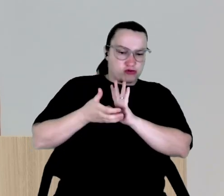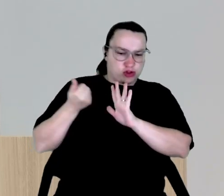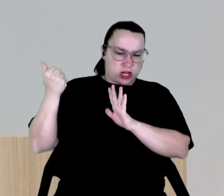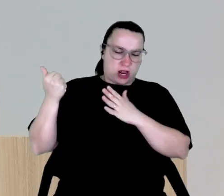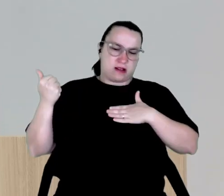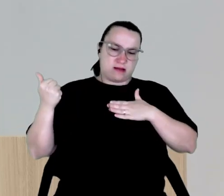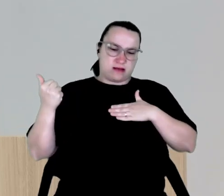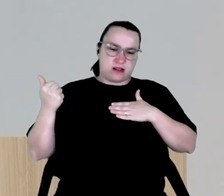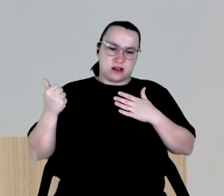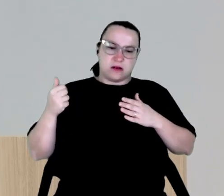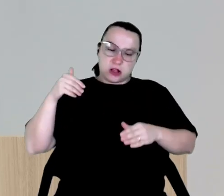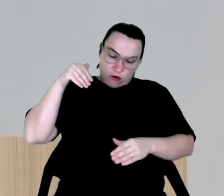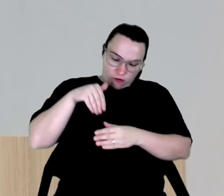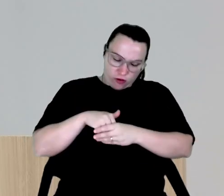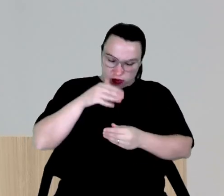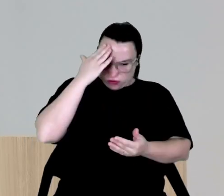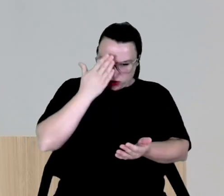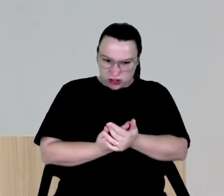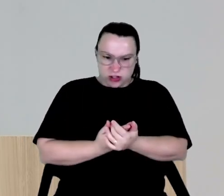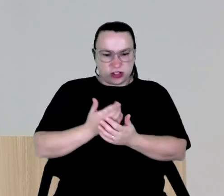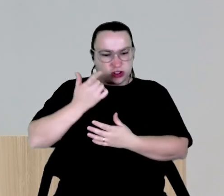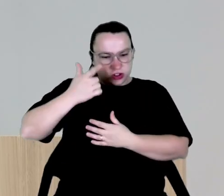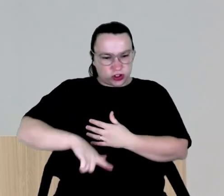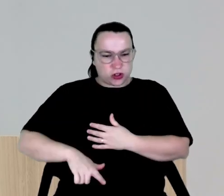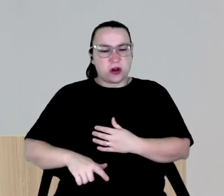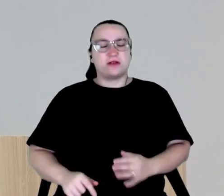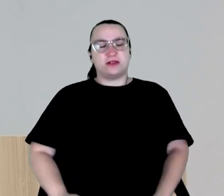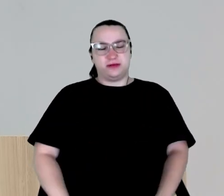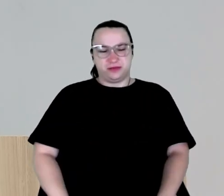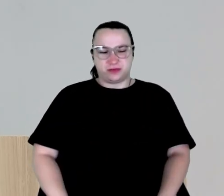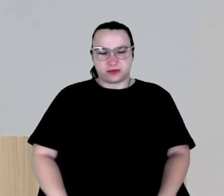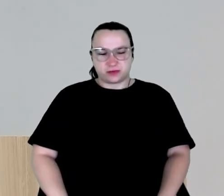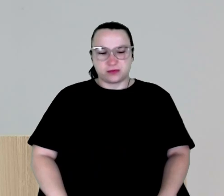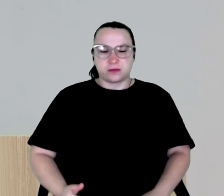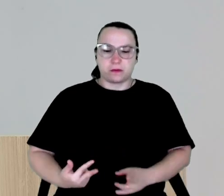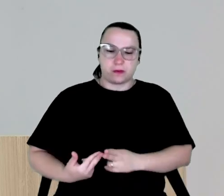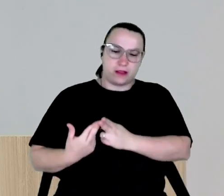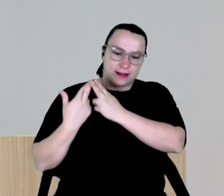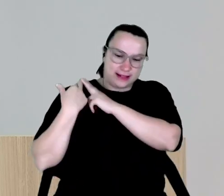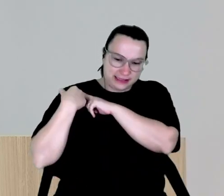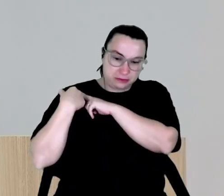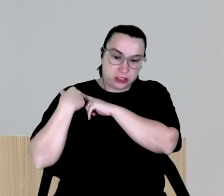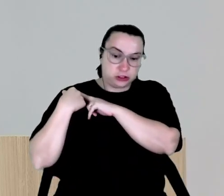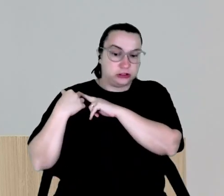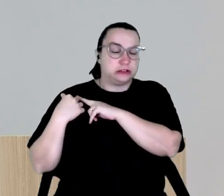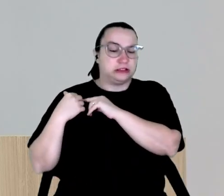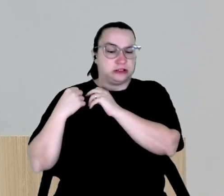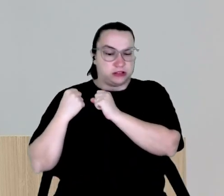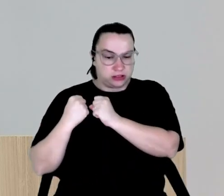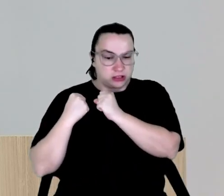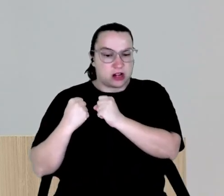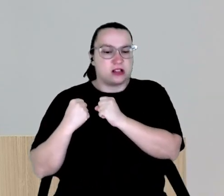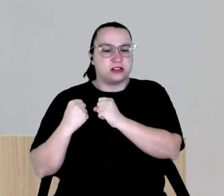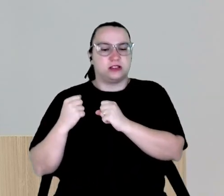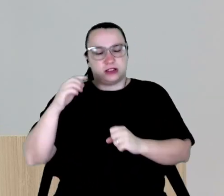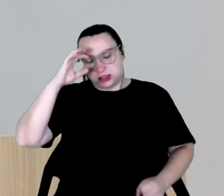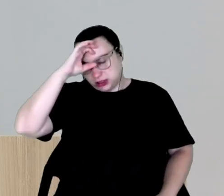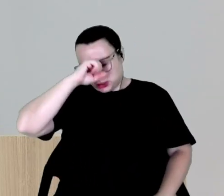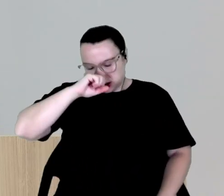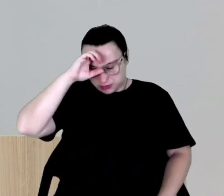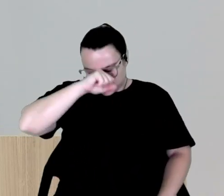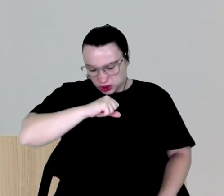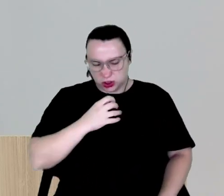que vocês me deram de confiança para estar mais uma vez, é uma responsabilidade maior ainda. Mas eu aprendi muito.